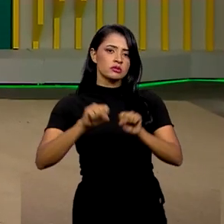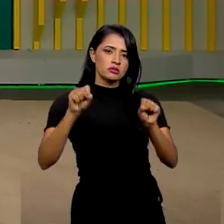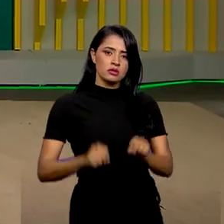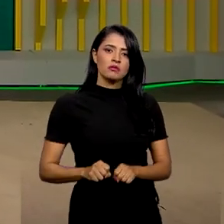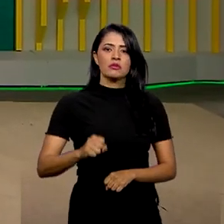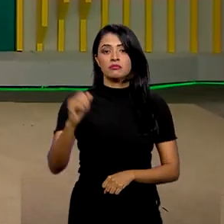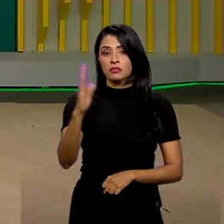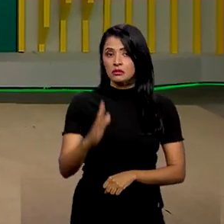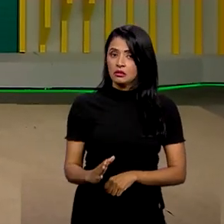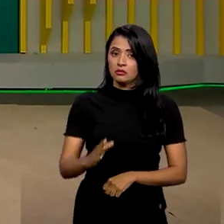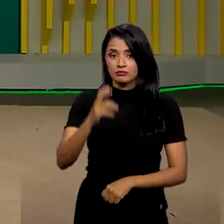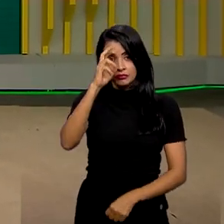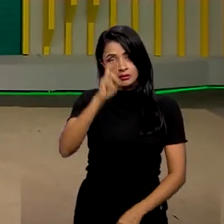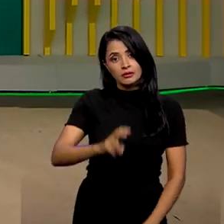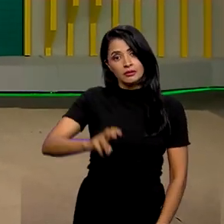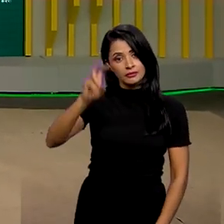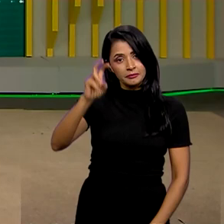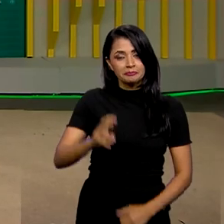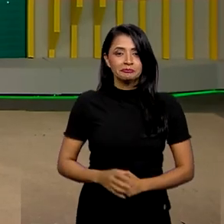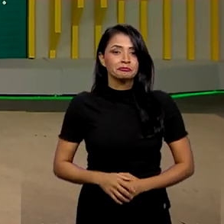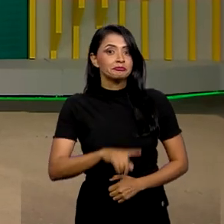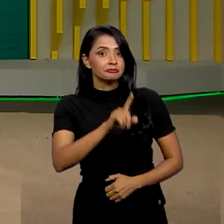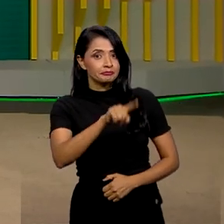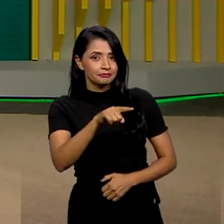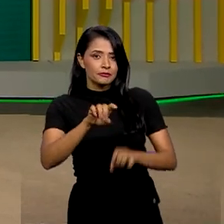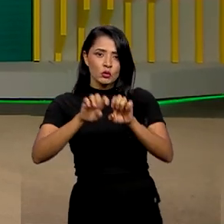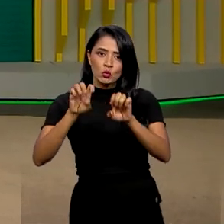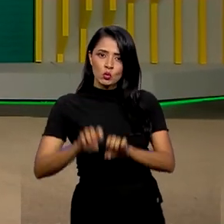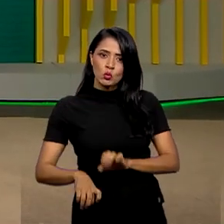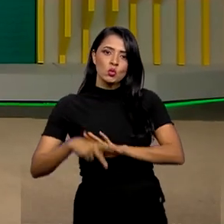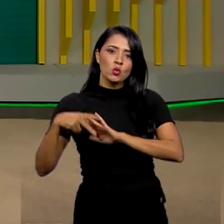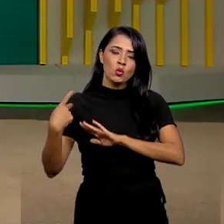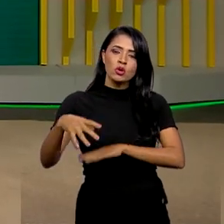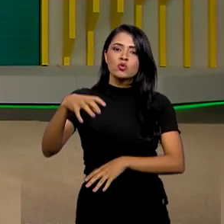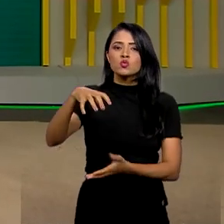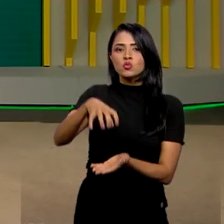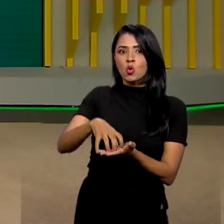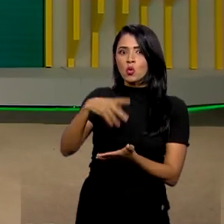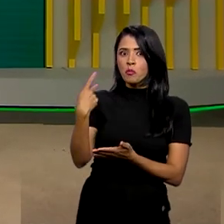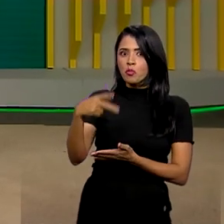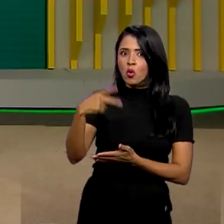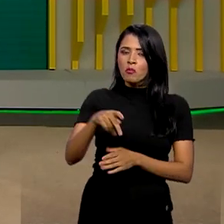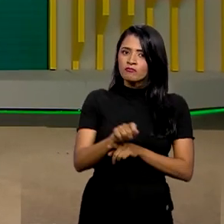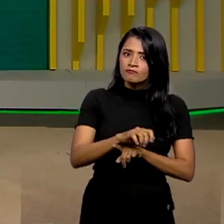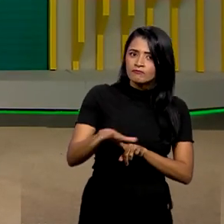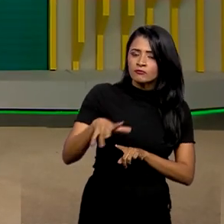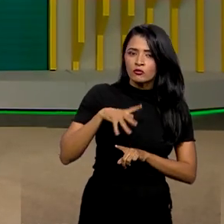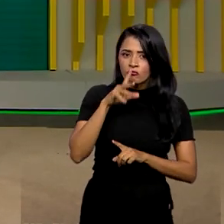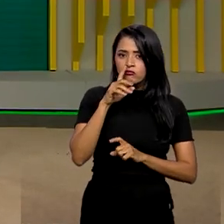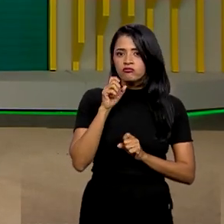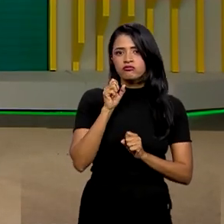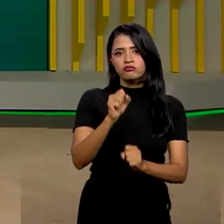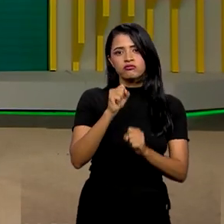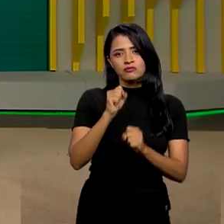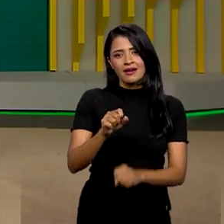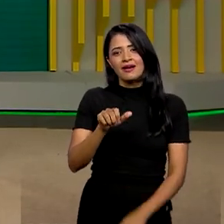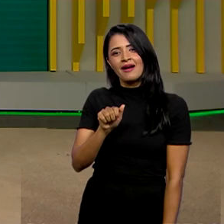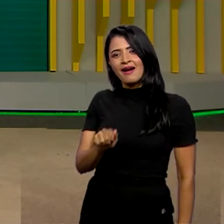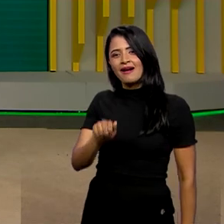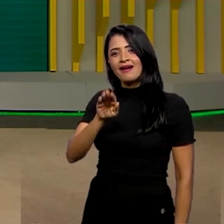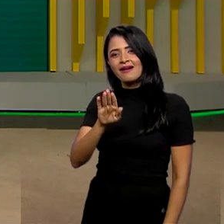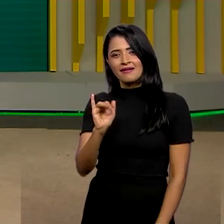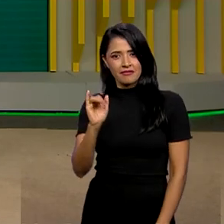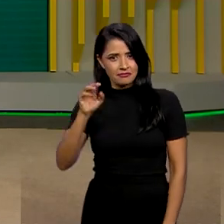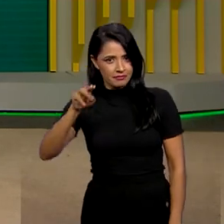Sistema Brasileiro de Inteligência. É, Roberto, a estrutura passa a ter um órgão central fortalecido, a Agência Brasileira de